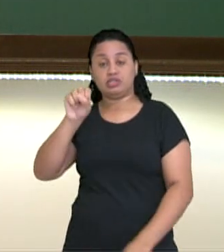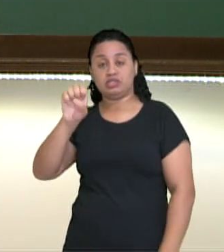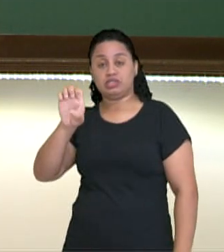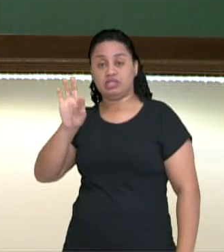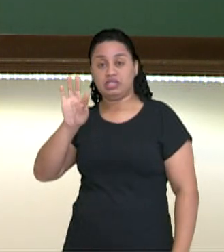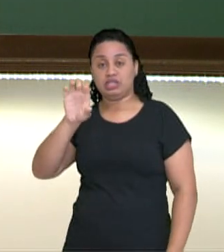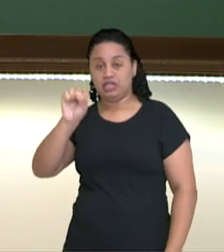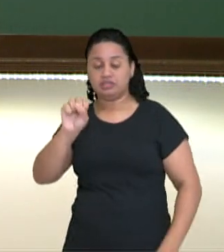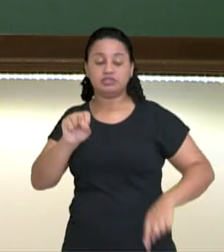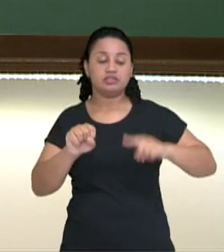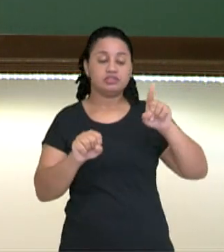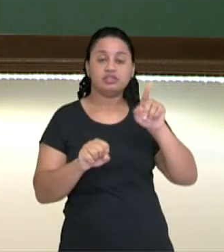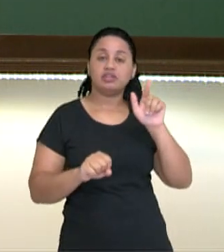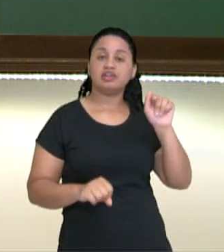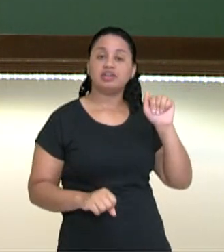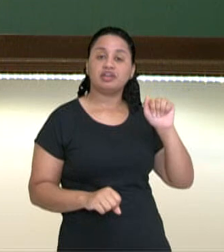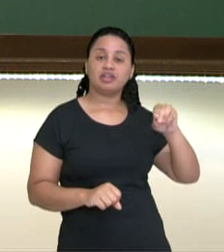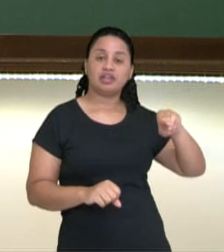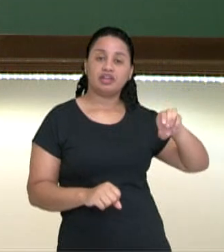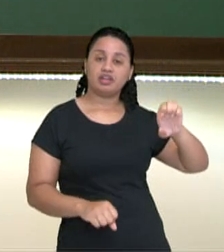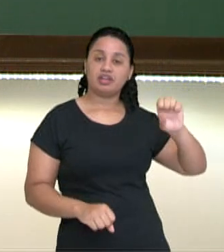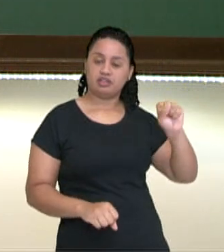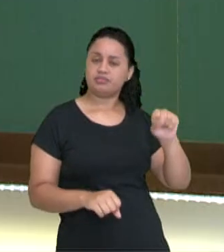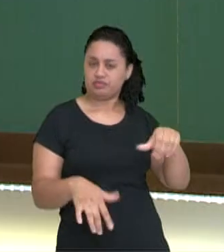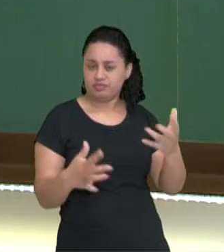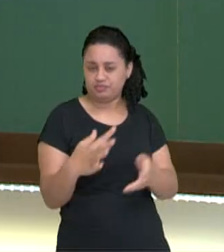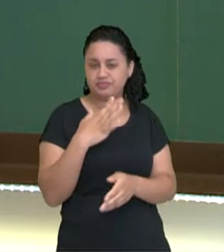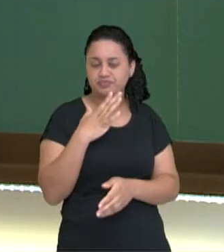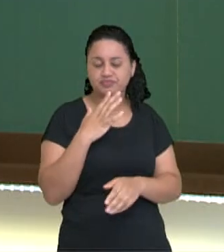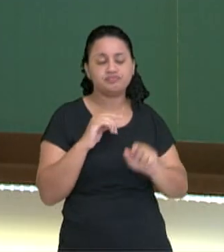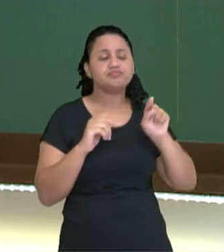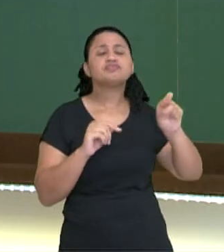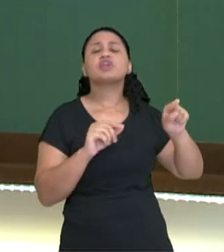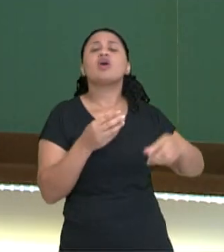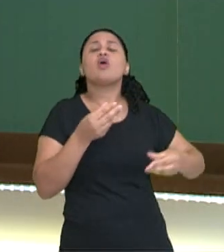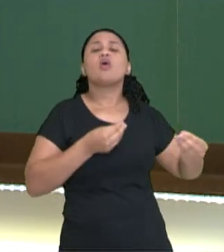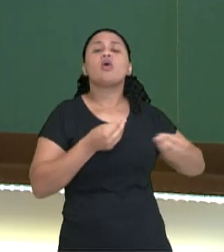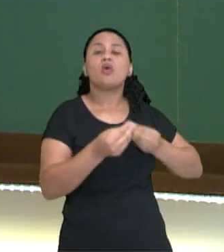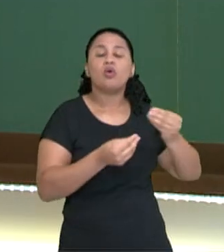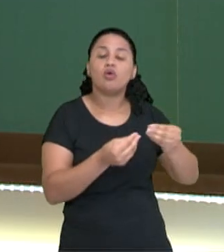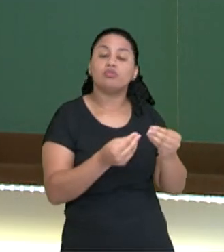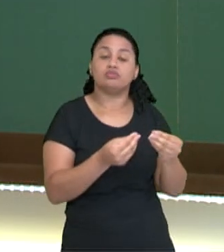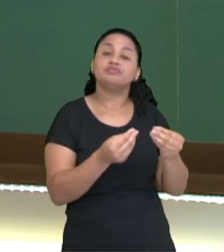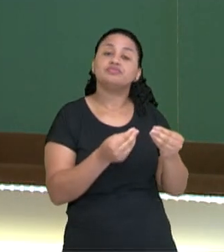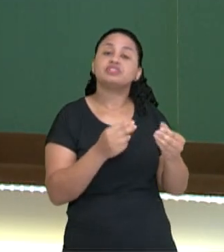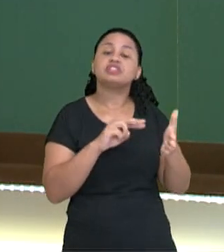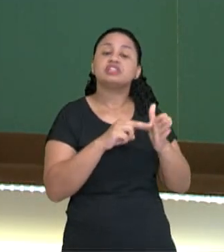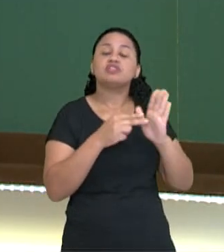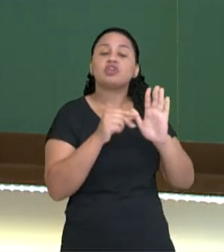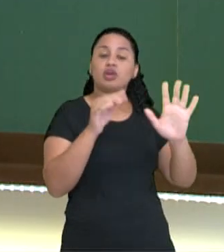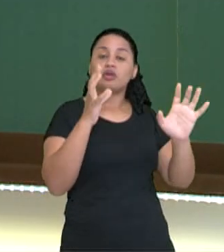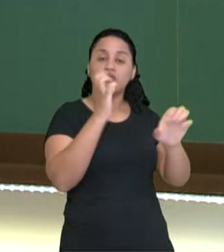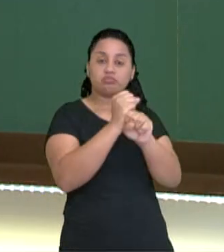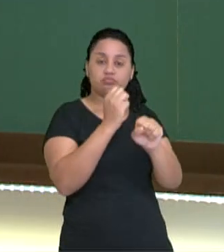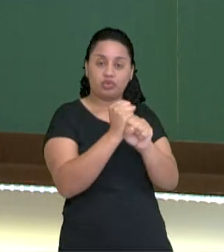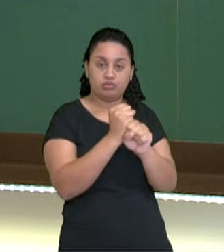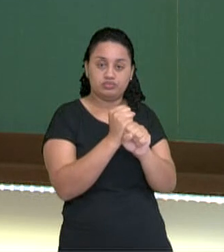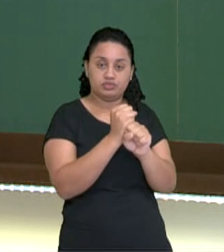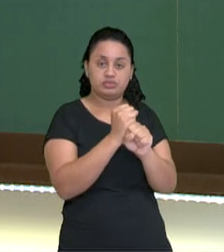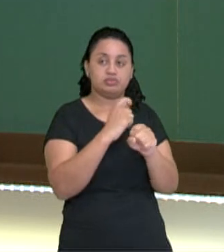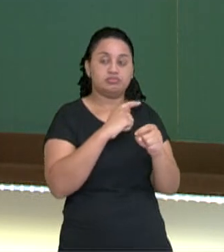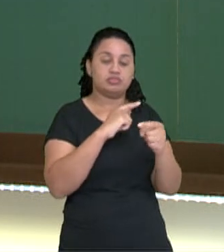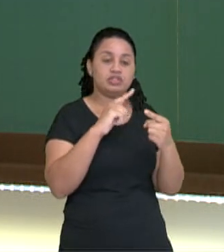games, tá? Vamos conhecer um pouquinho? Game. O jogo. Ele está falando de pontos ali. Então, tem